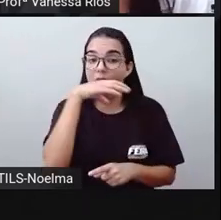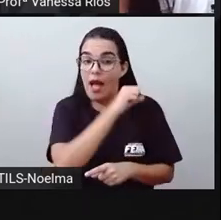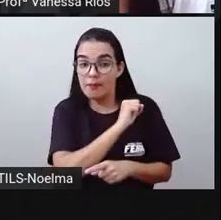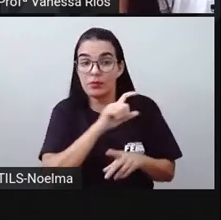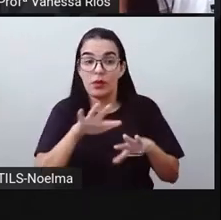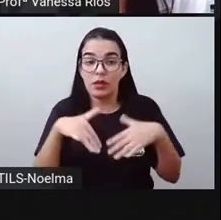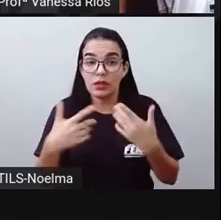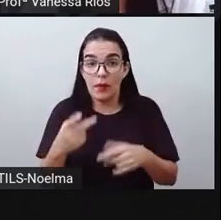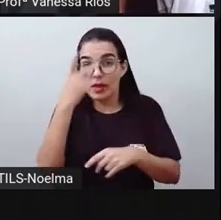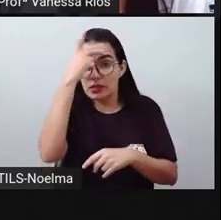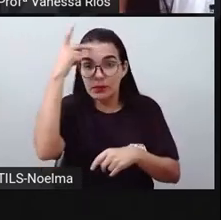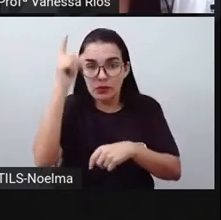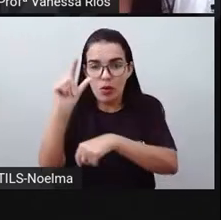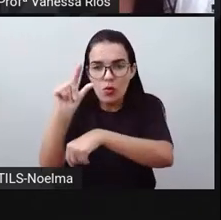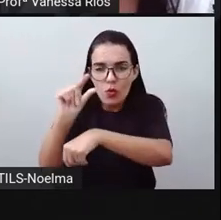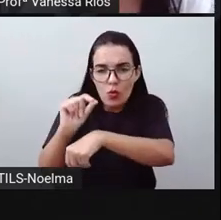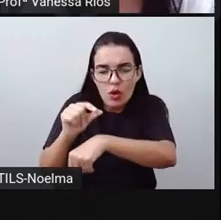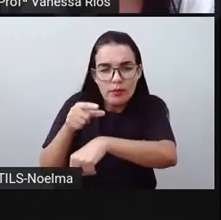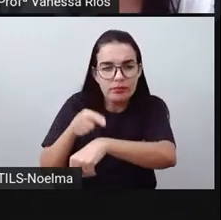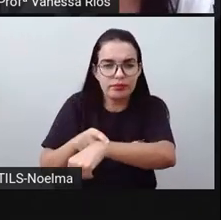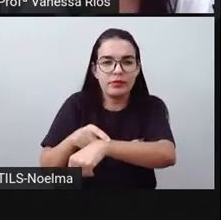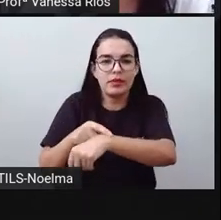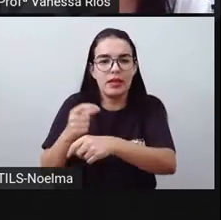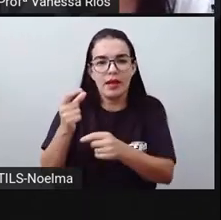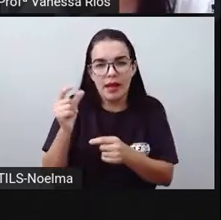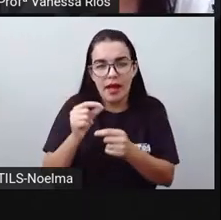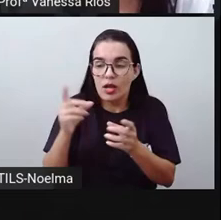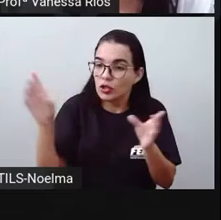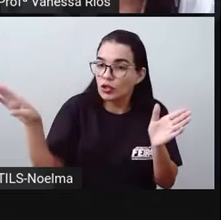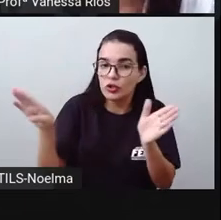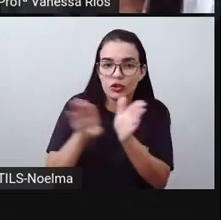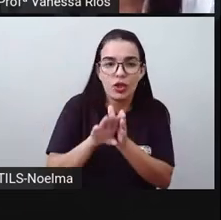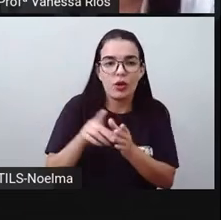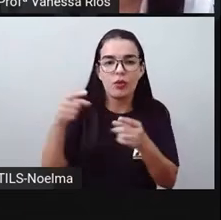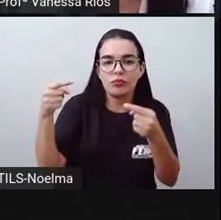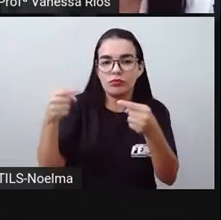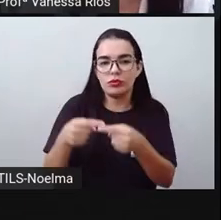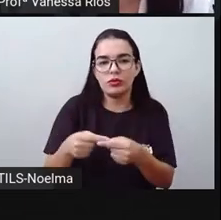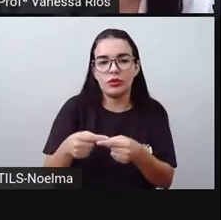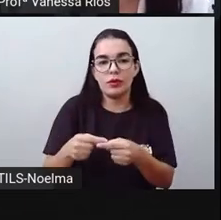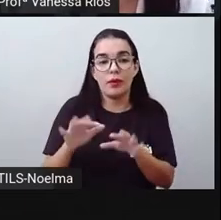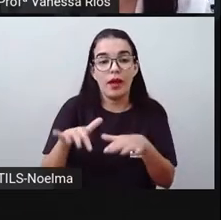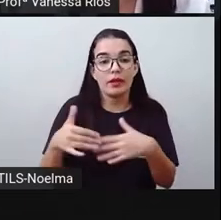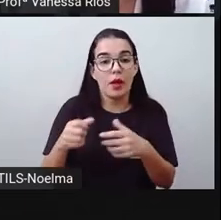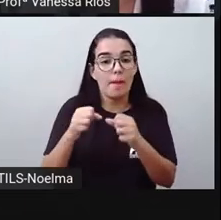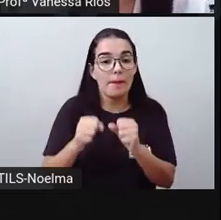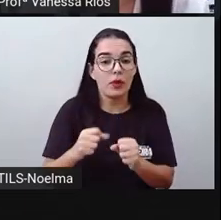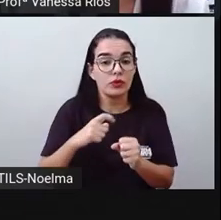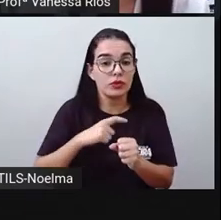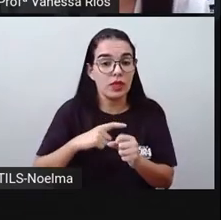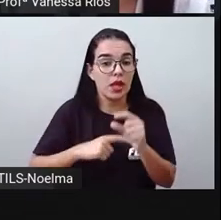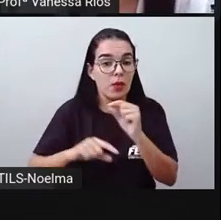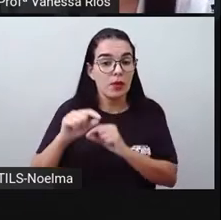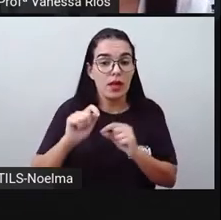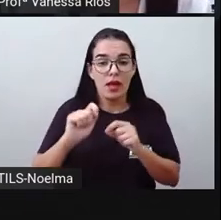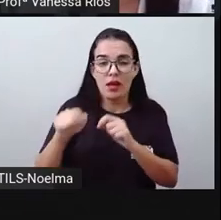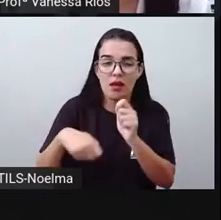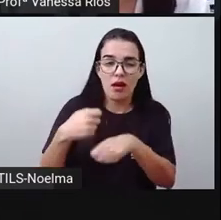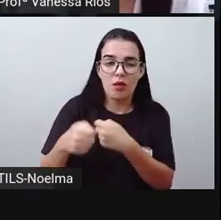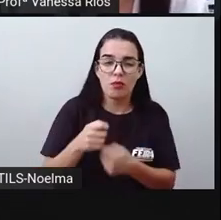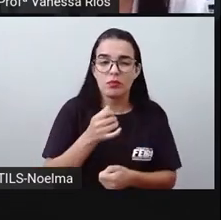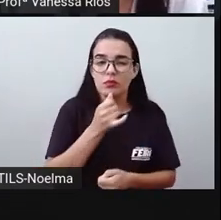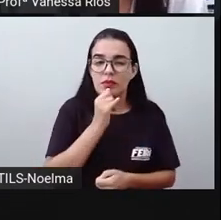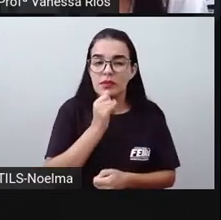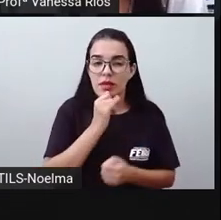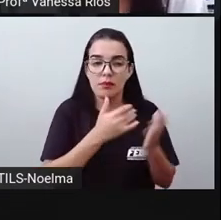pessoas gastam tempo menor para chegar ao seu destino. E aí a gente pode citar como transportes aéreos, o avião,